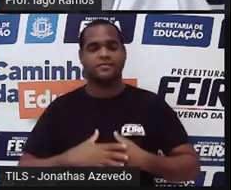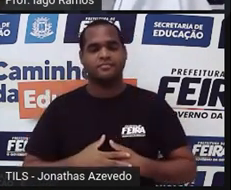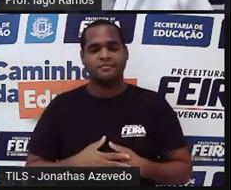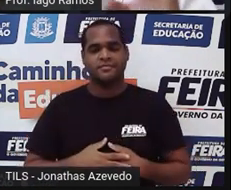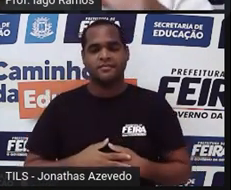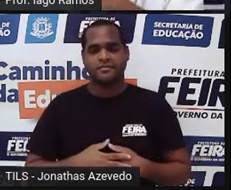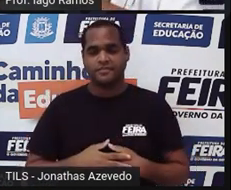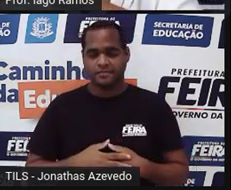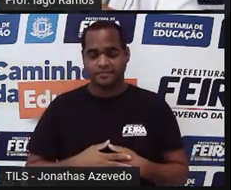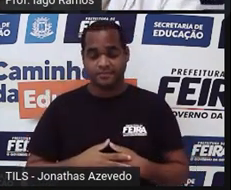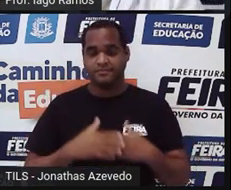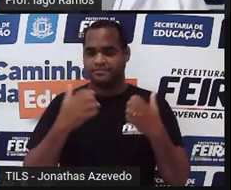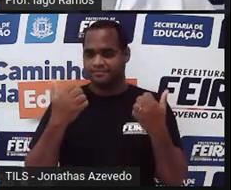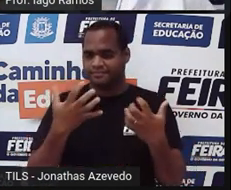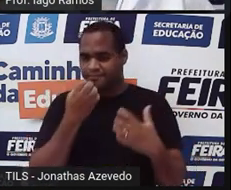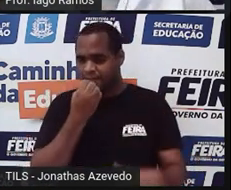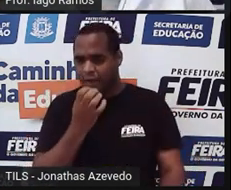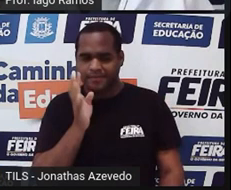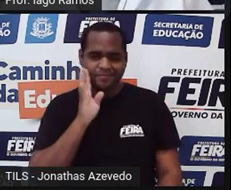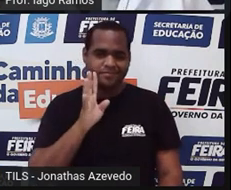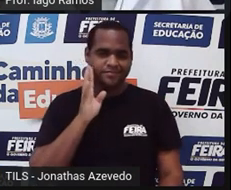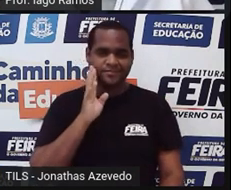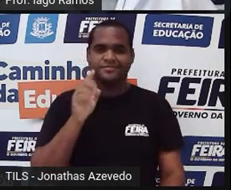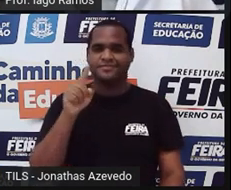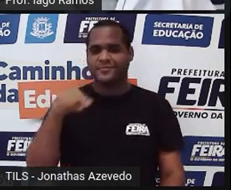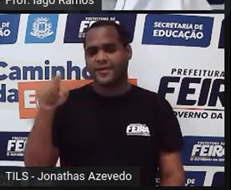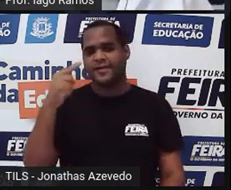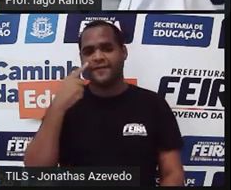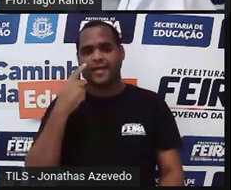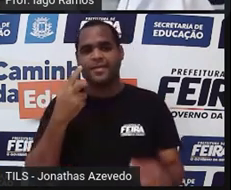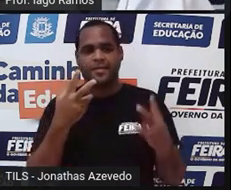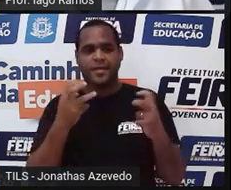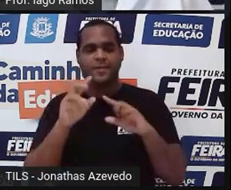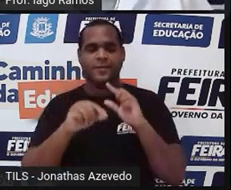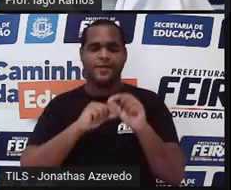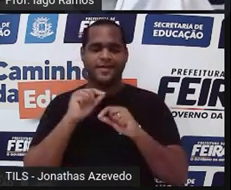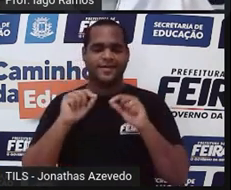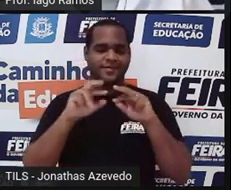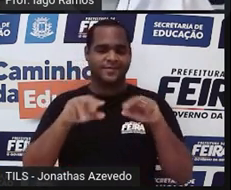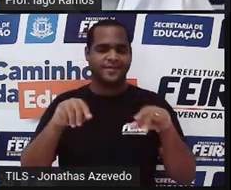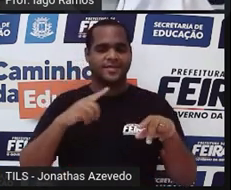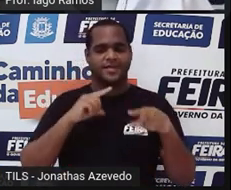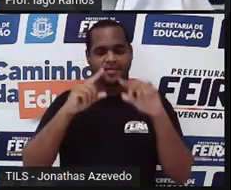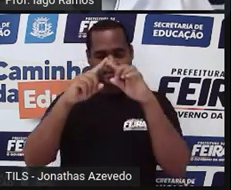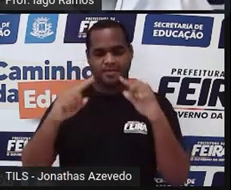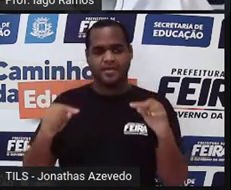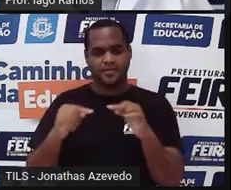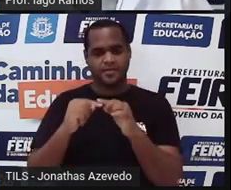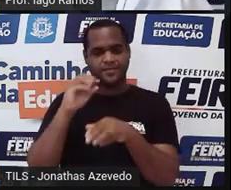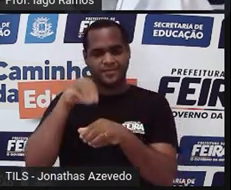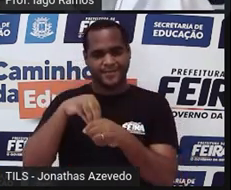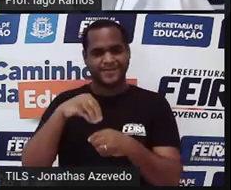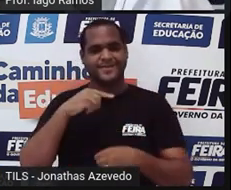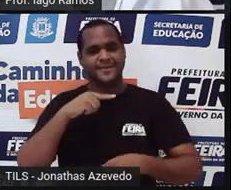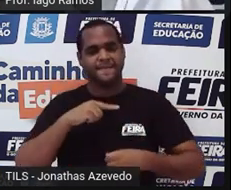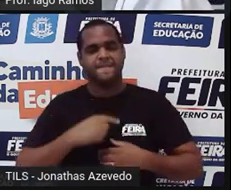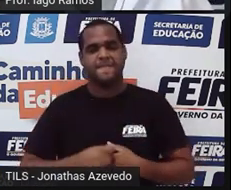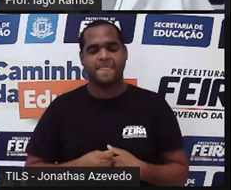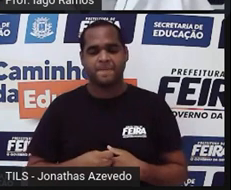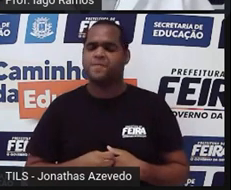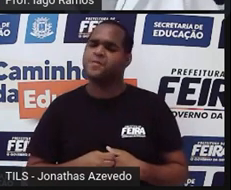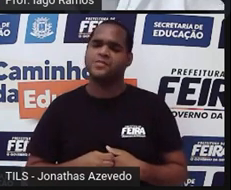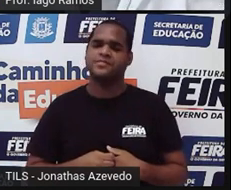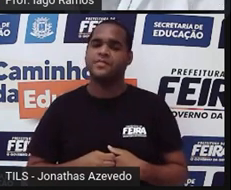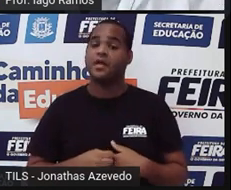Bacana. Esse esqueminha aí ficou legal pra gente ver quais são os elementos de um triângulo, ok? Bom, então